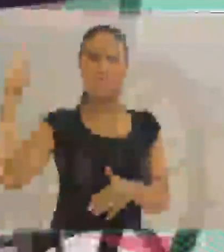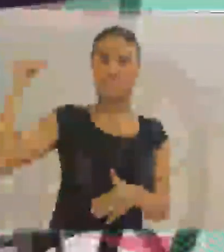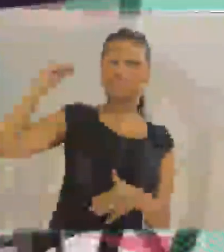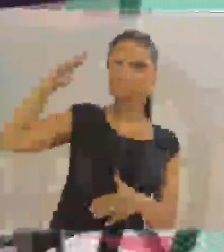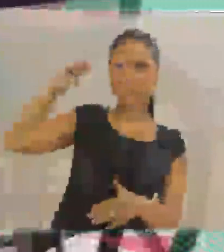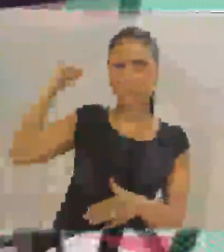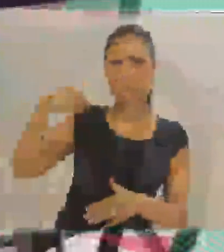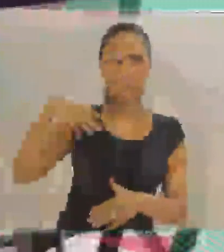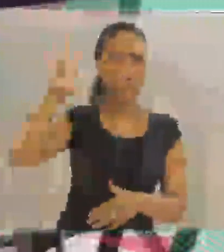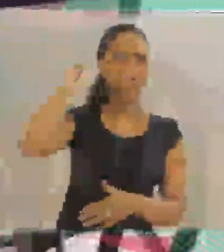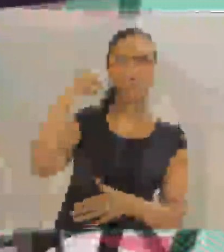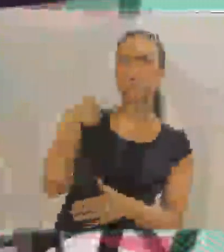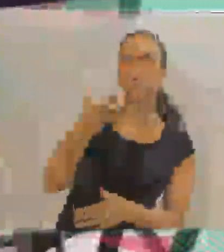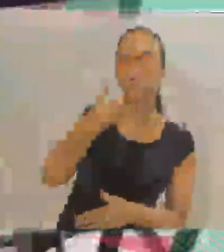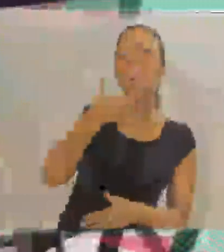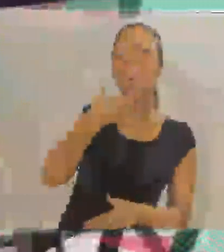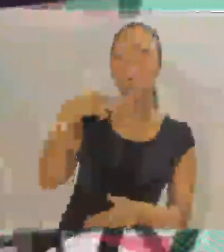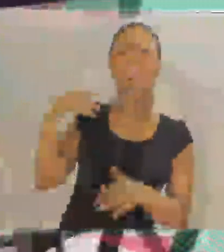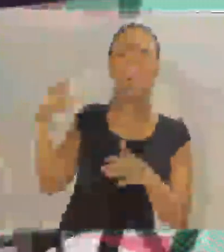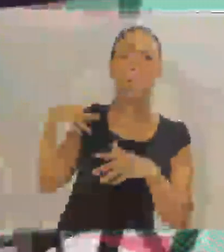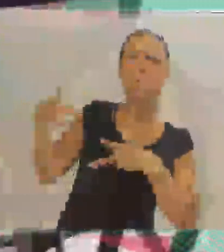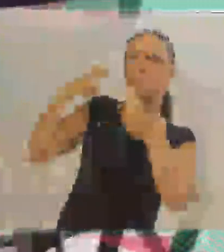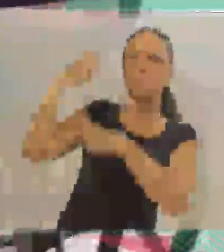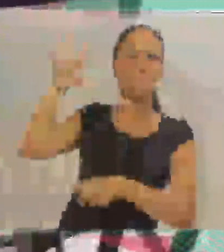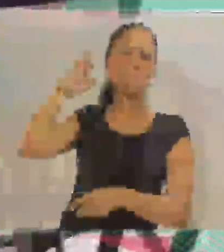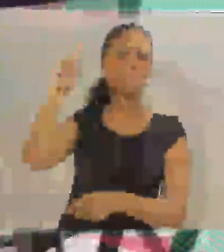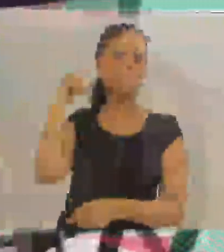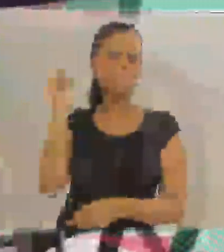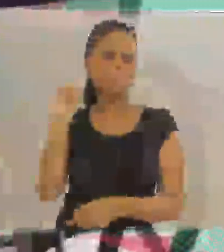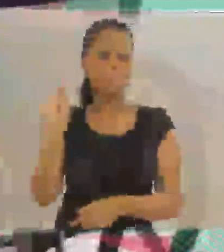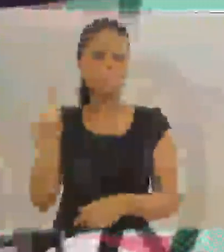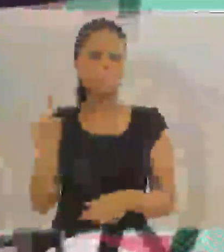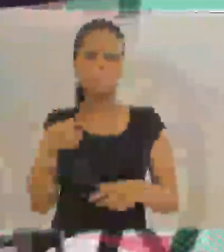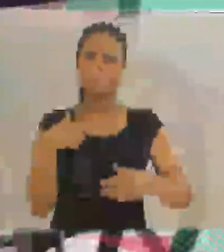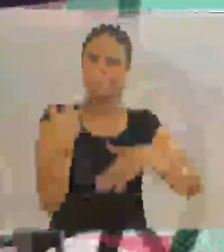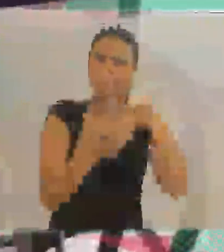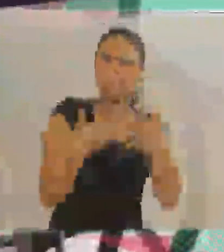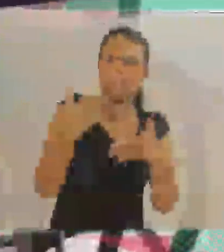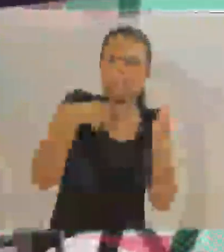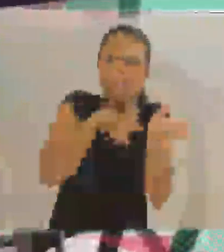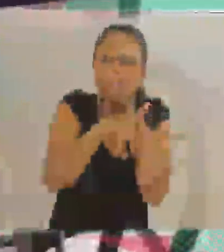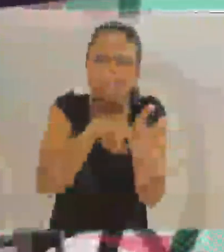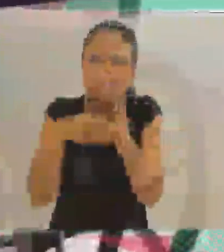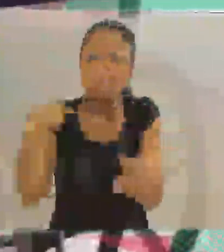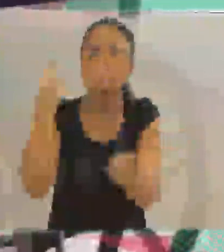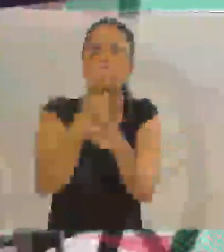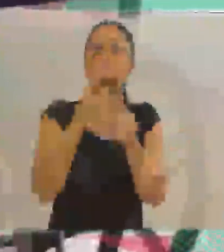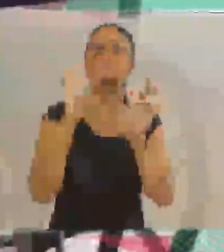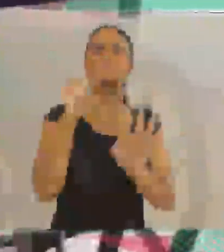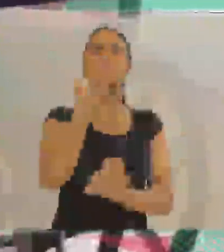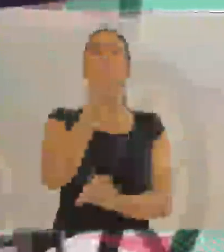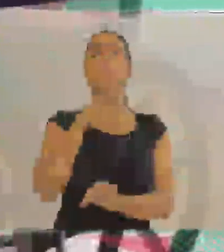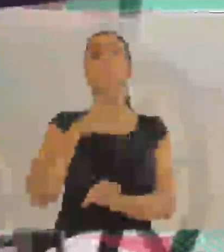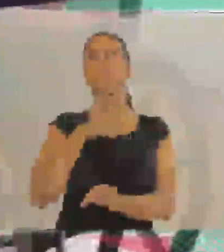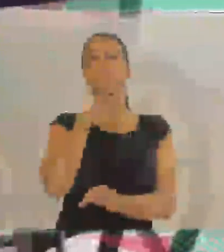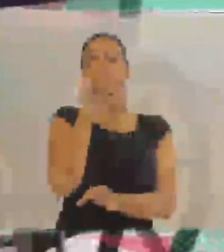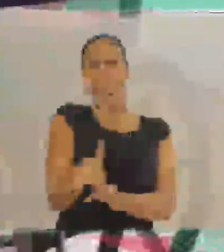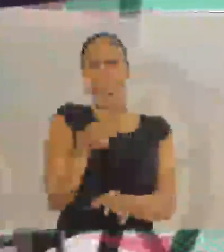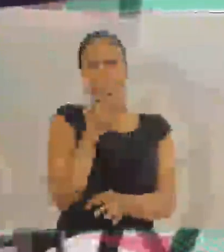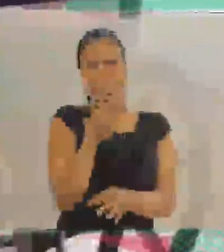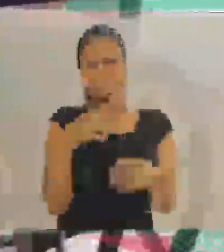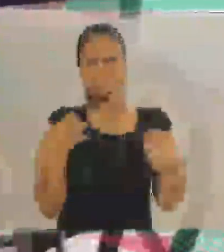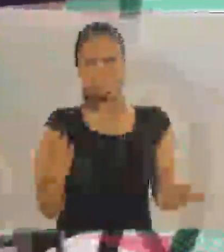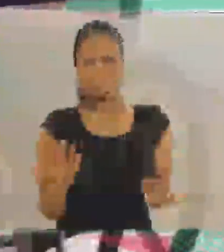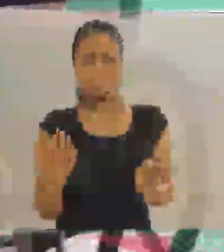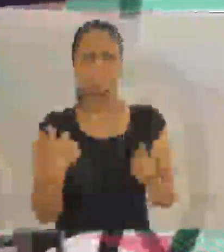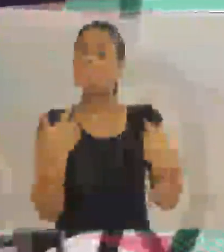e eu percebi que quando se falava atrás da câmera, eu escutava o som e não conseguia identificar as palavras. Aí eu comecei a fazer